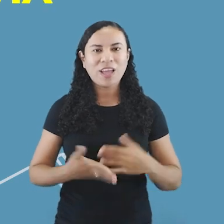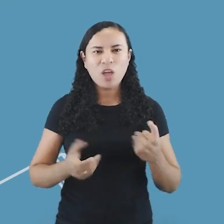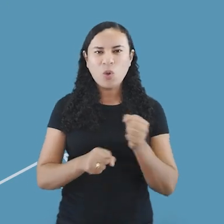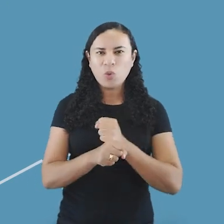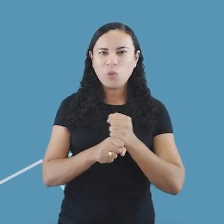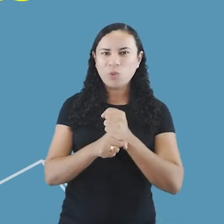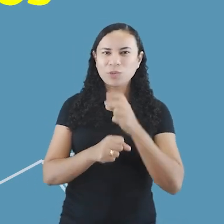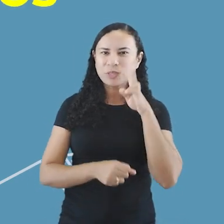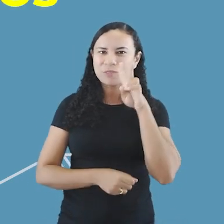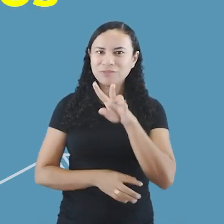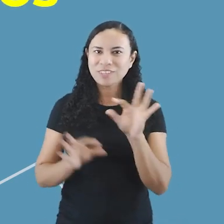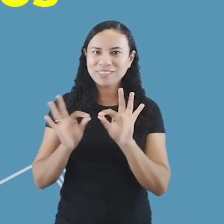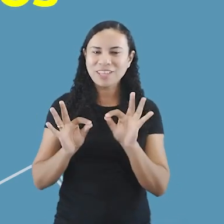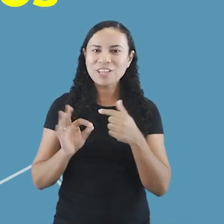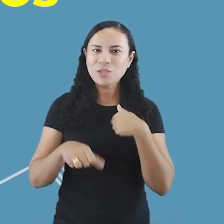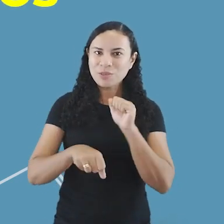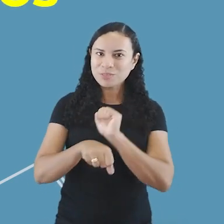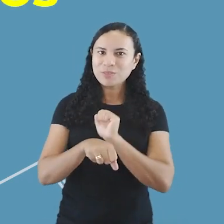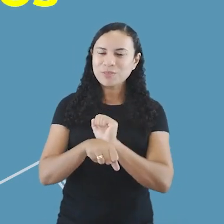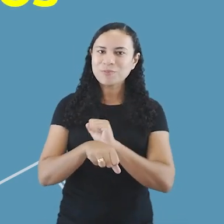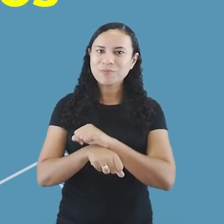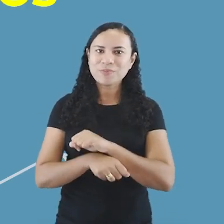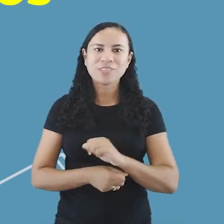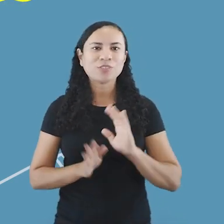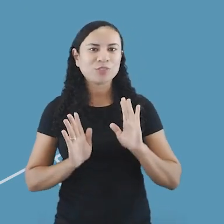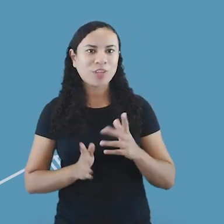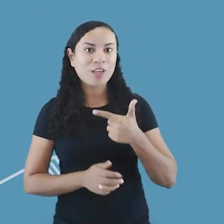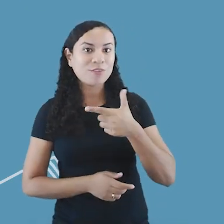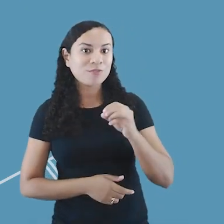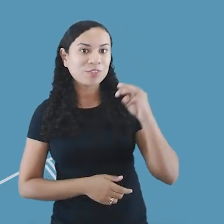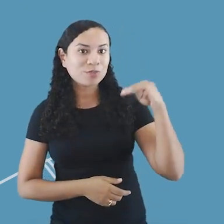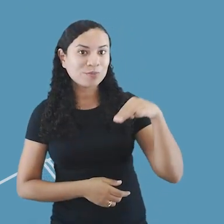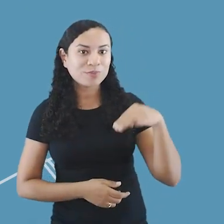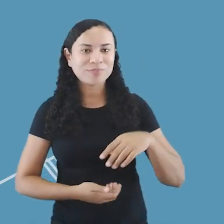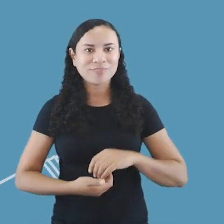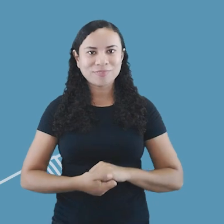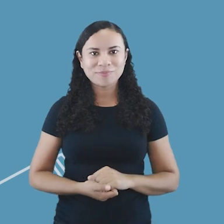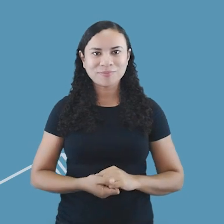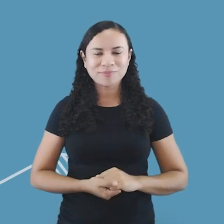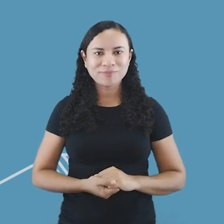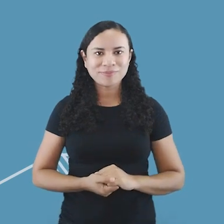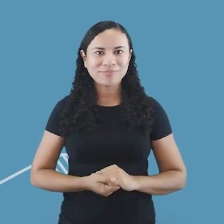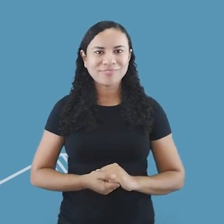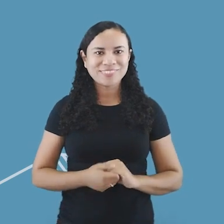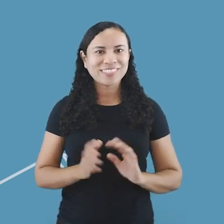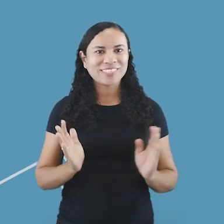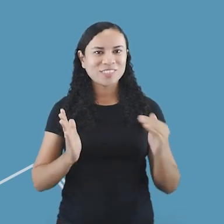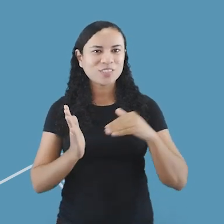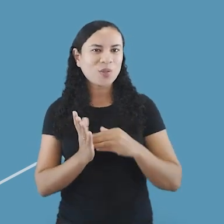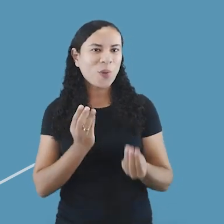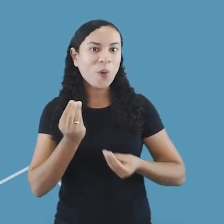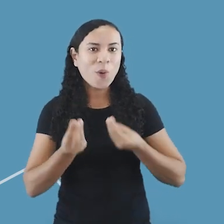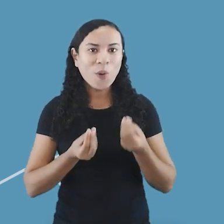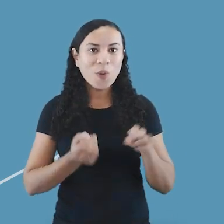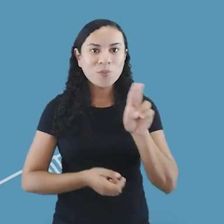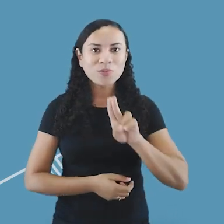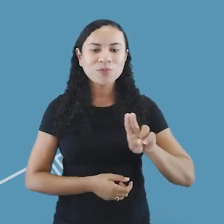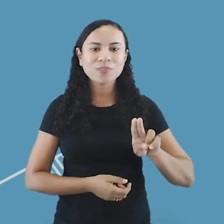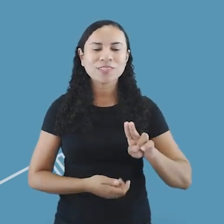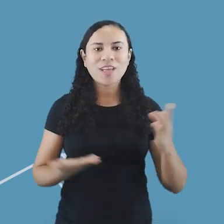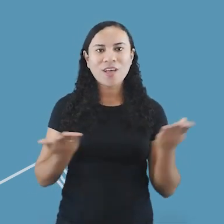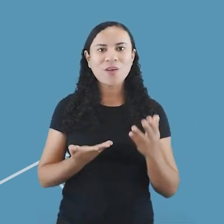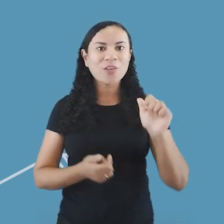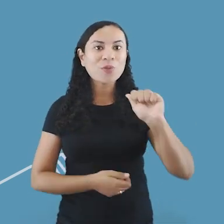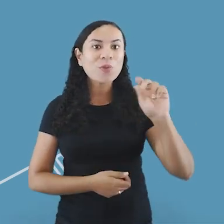te veia. Estou esperando há 20 minutos. E por último, quando que a gente deve usar o A?